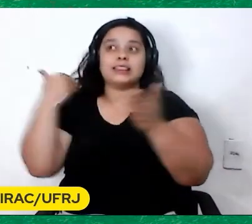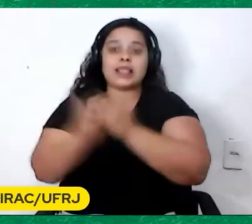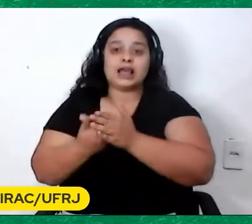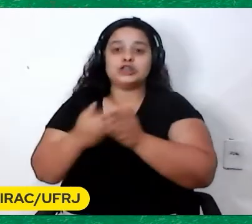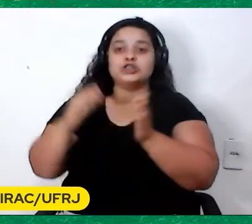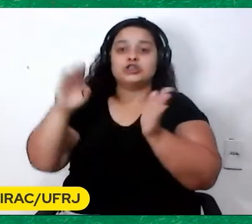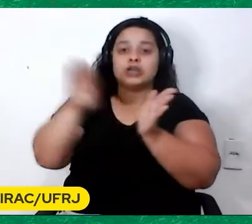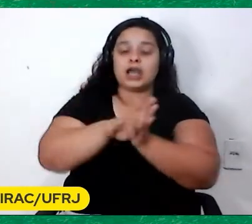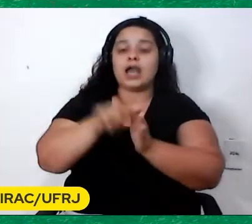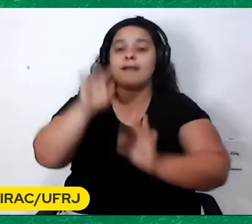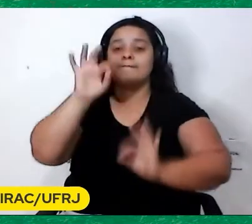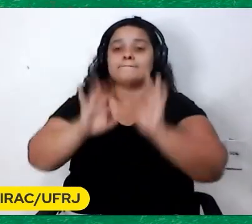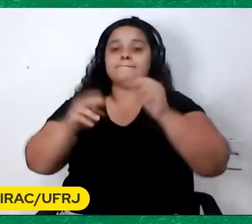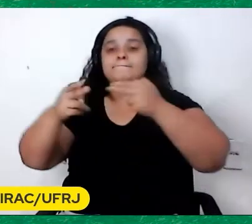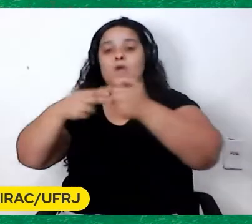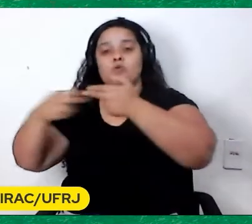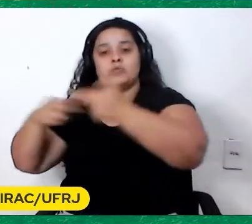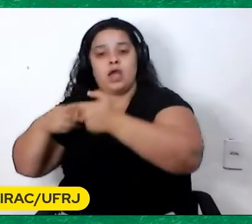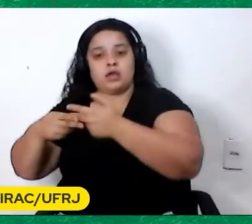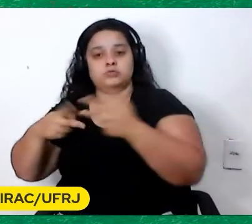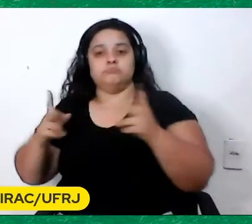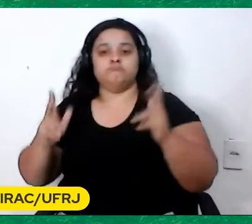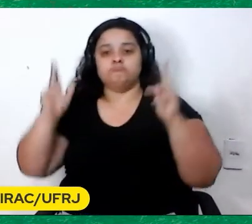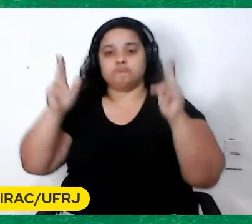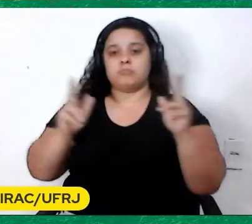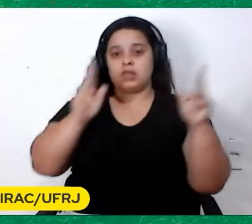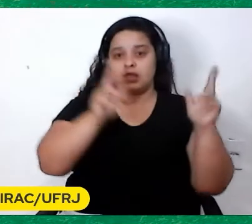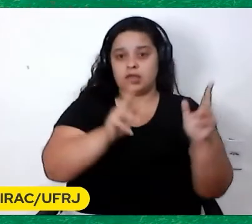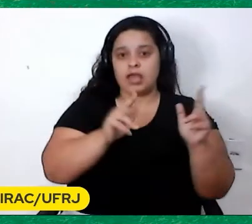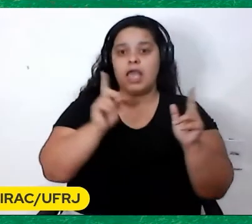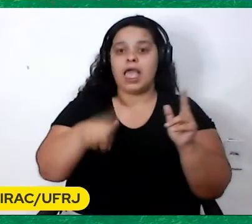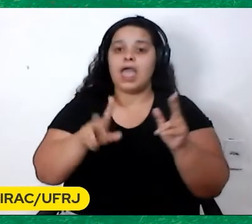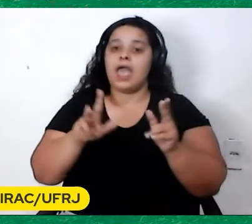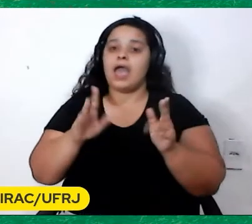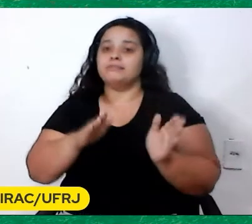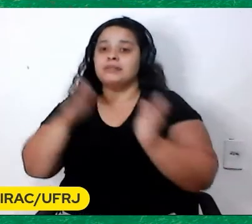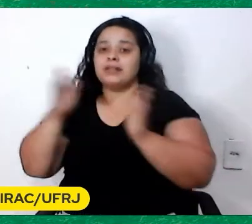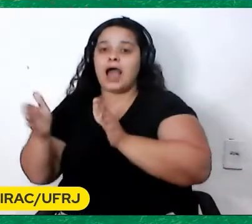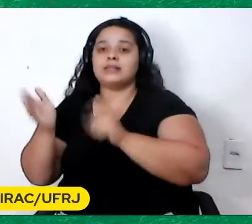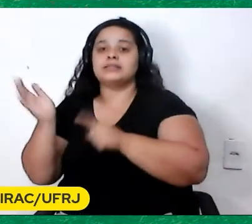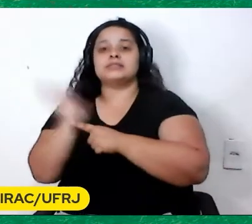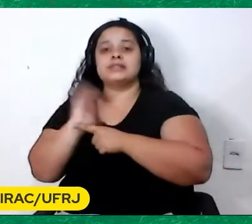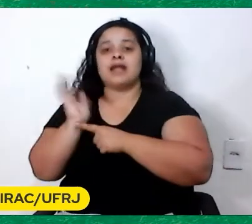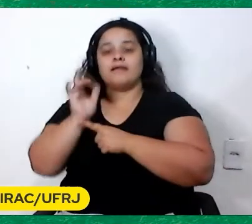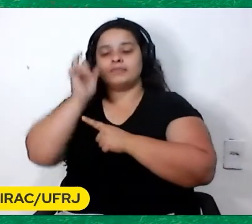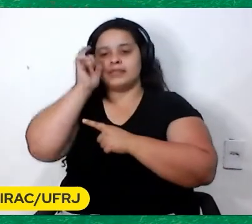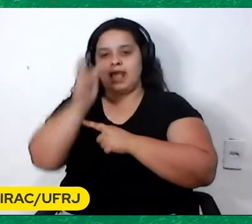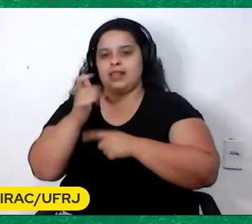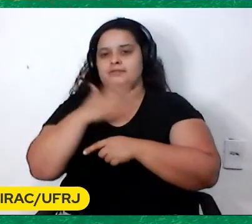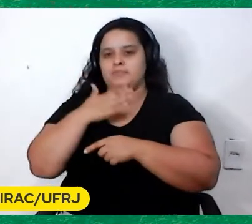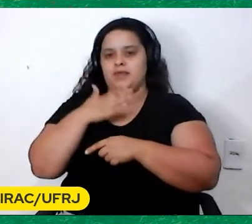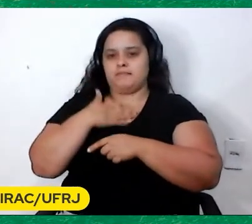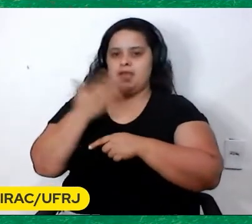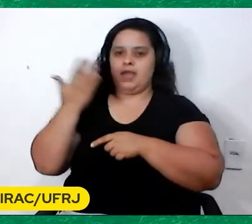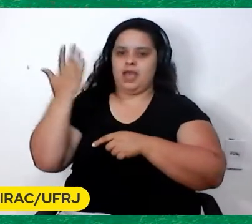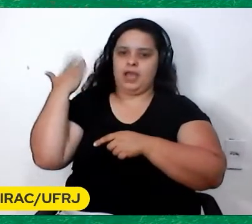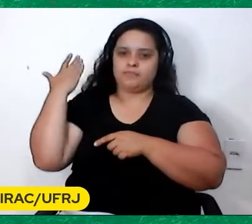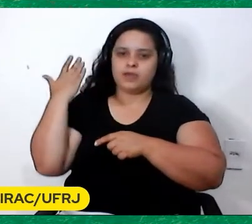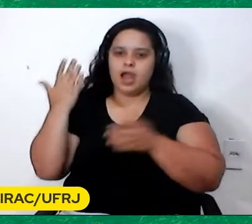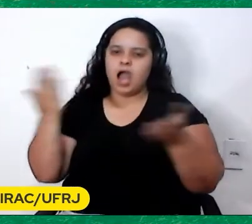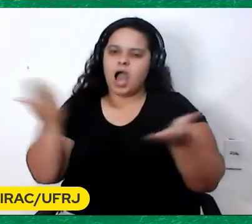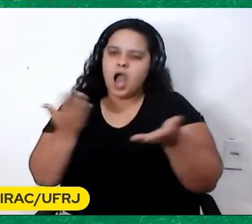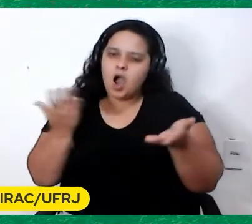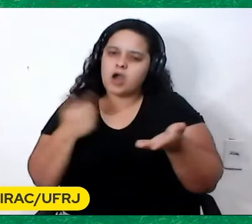é o lado do cinema Que me interessou mais naquela época Hoje eu já estou com um pouco